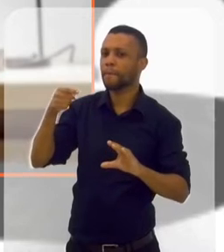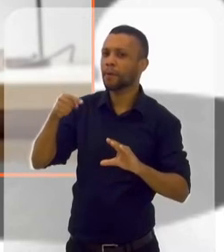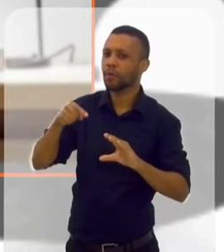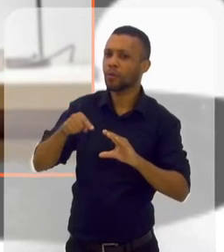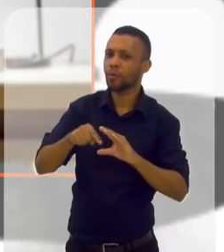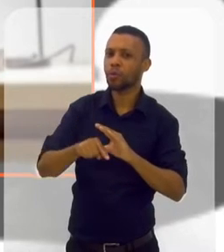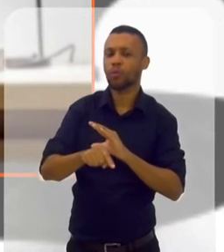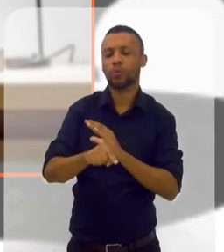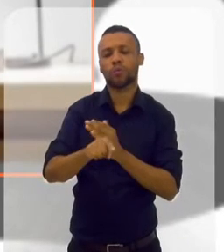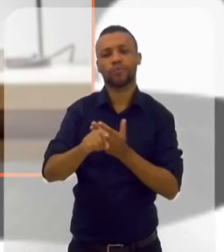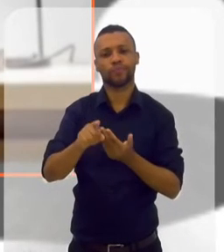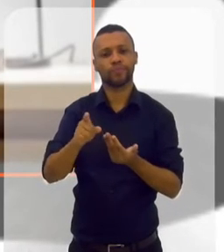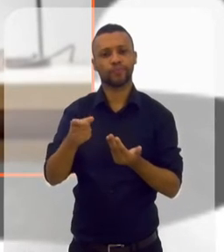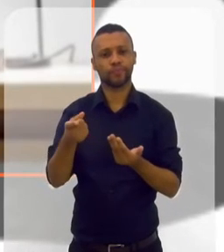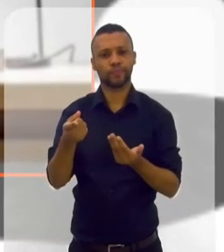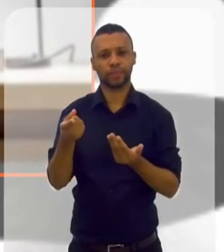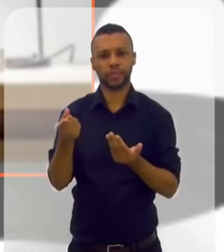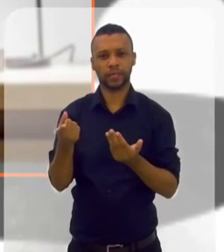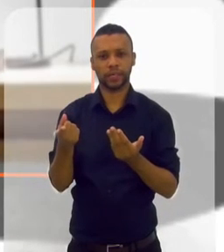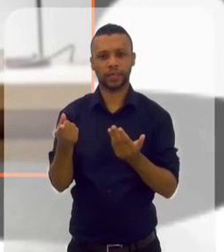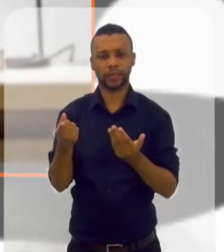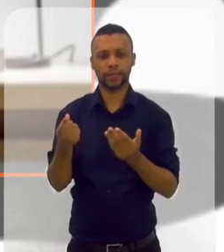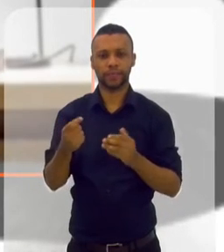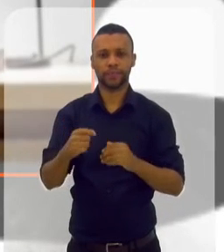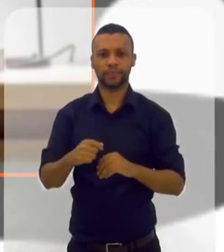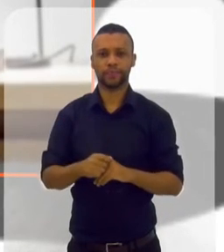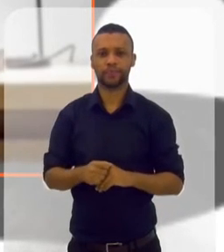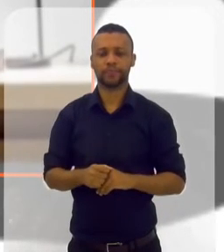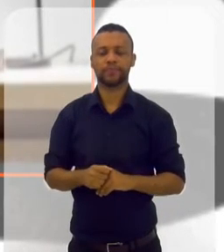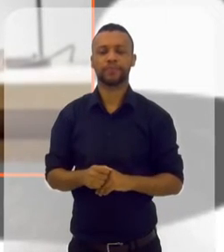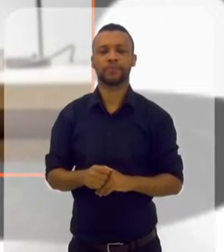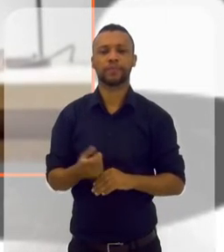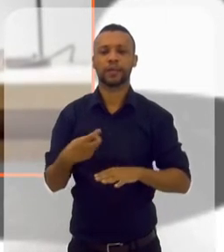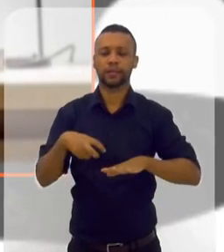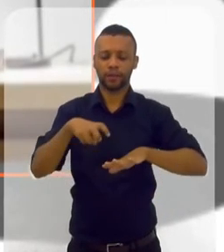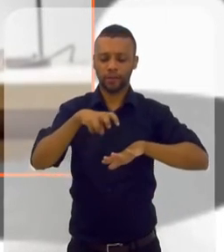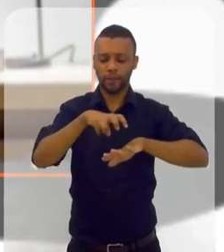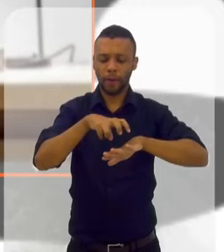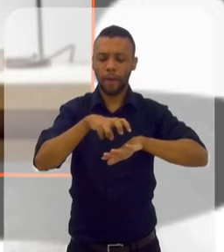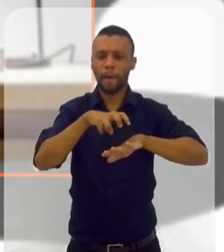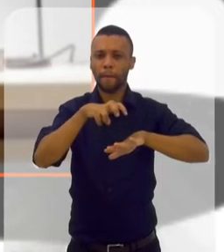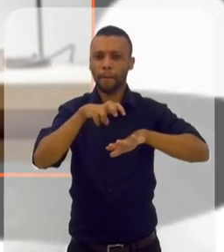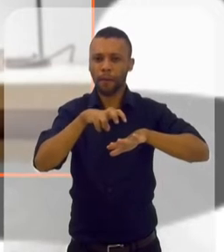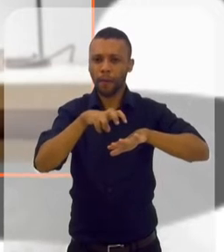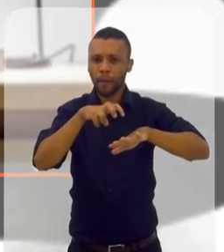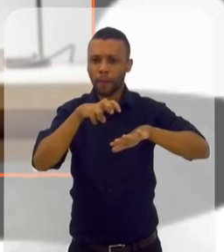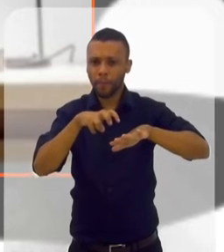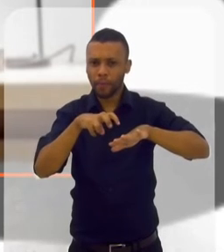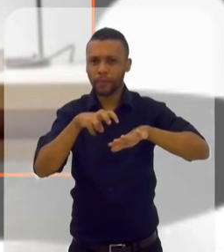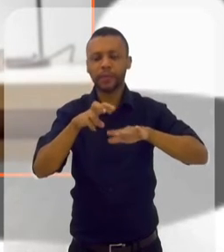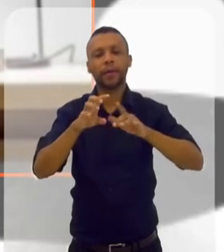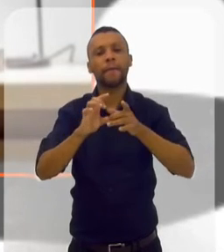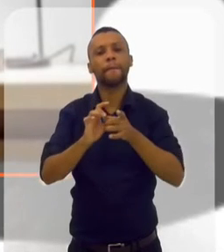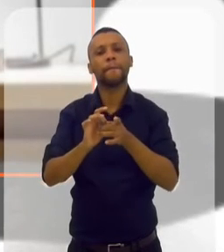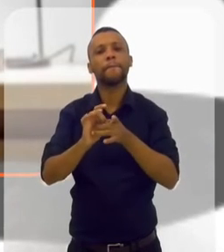9. A cada degrau que você desce, você permite somente o seu corpo relaxar ainda mais.